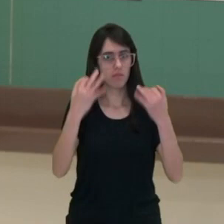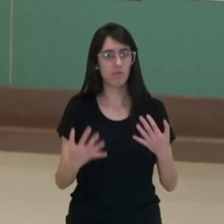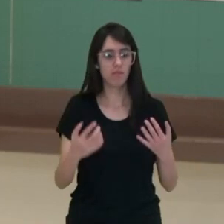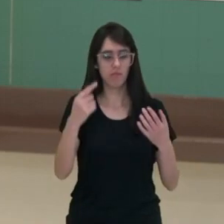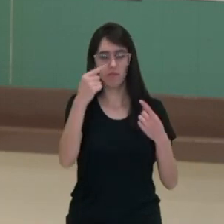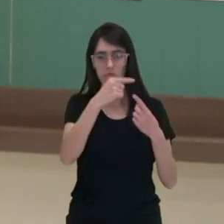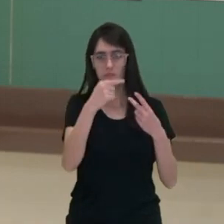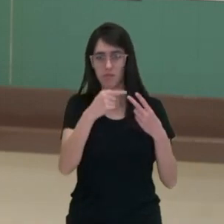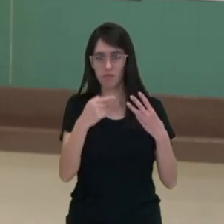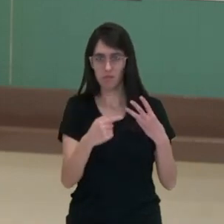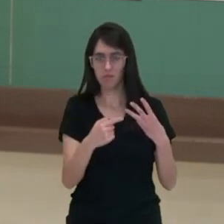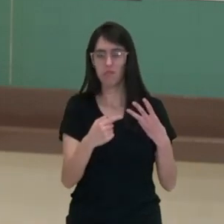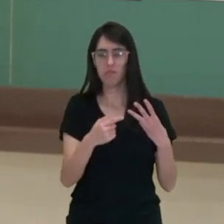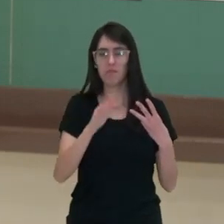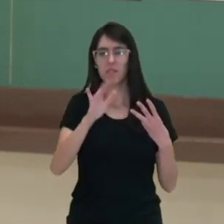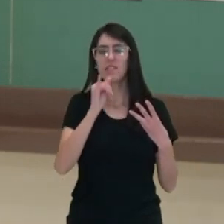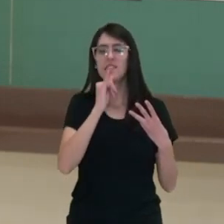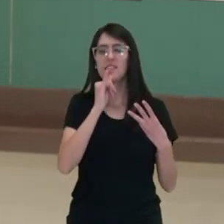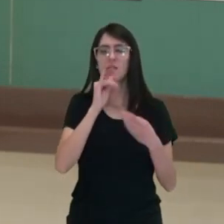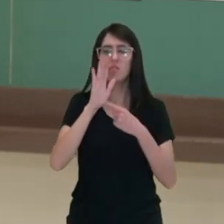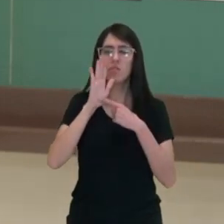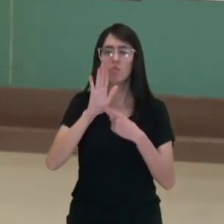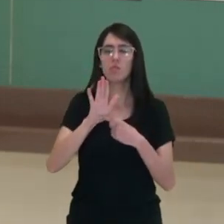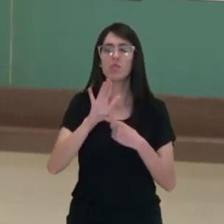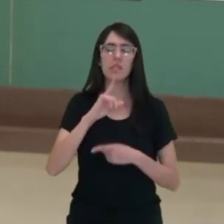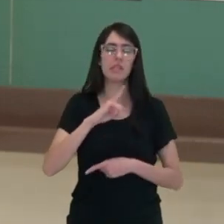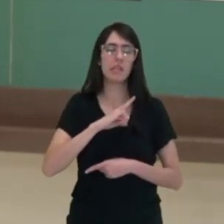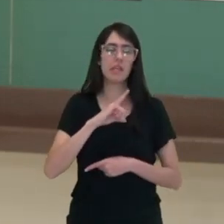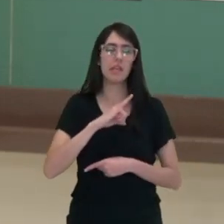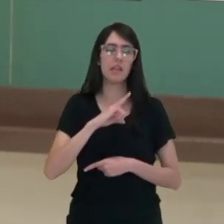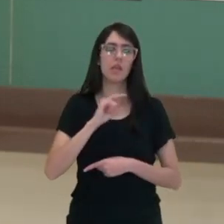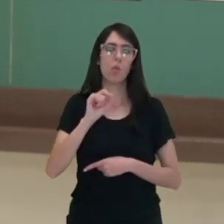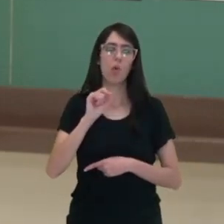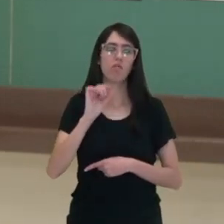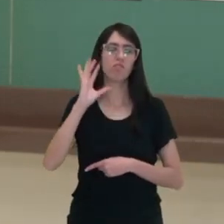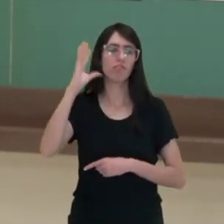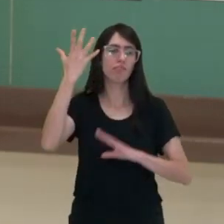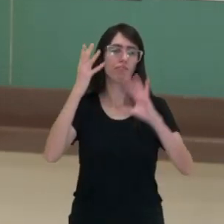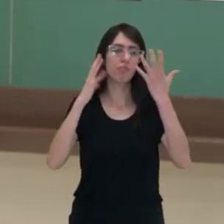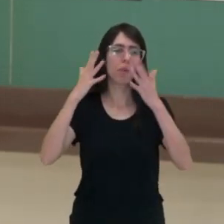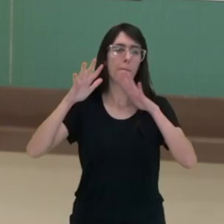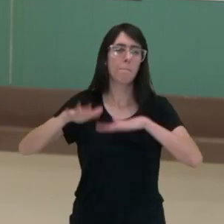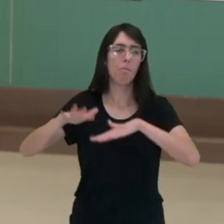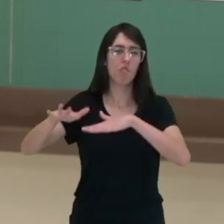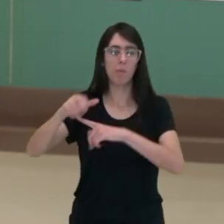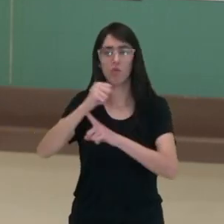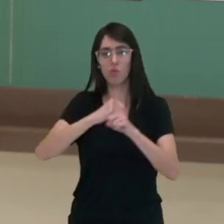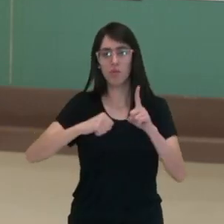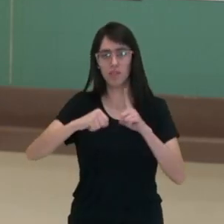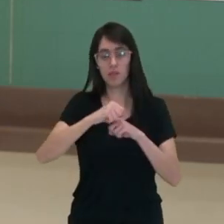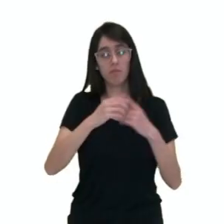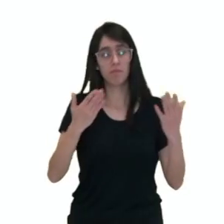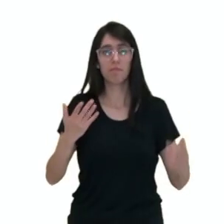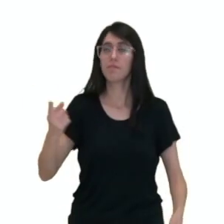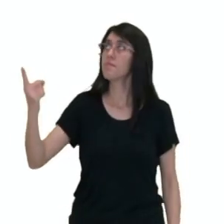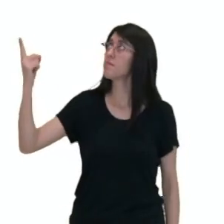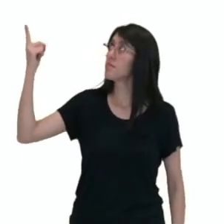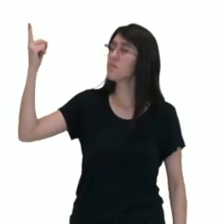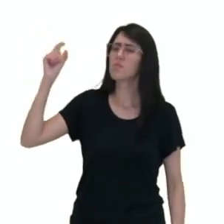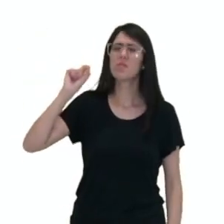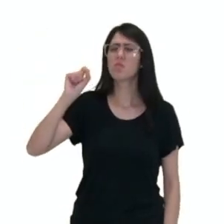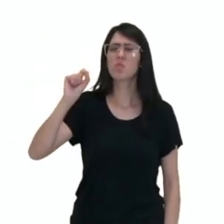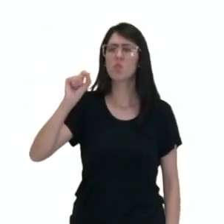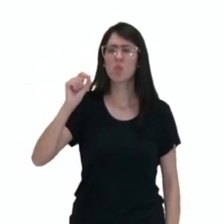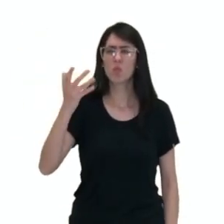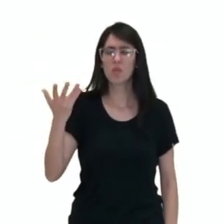tipos de direitos com alguns exemplos que estão atrelados a movimentos sociais. Então direitos civis o que são?